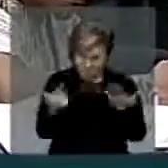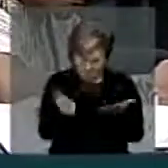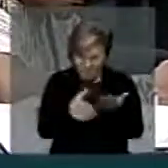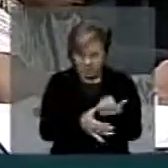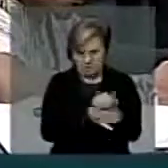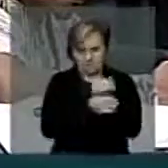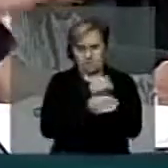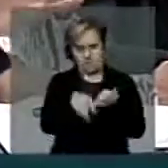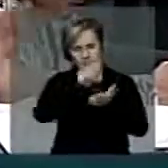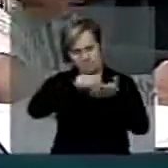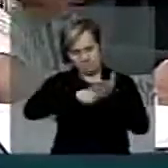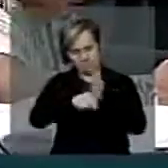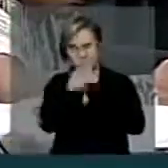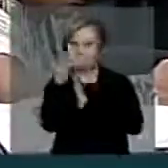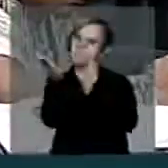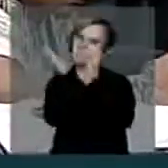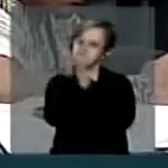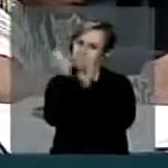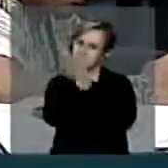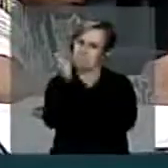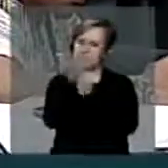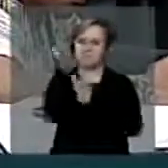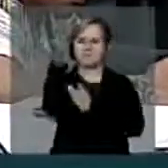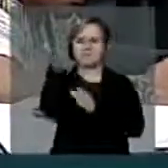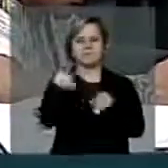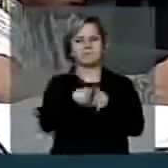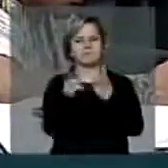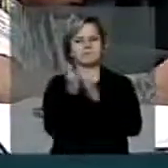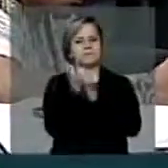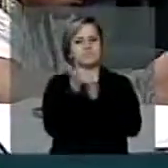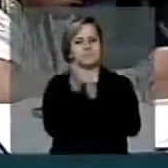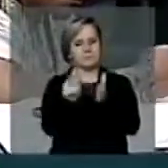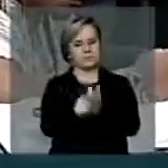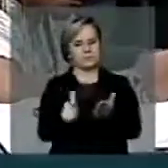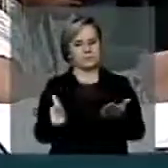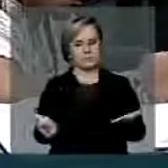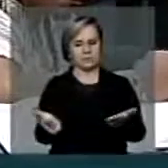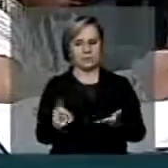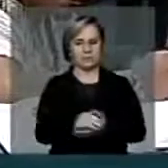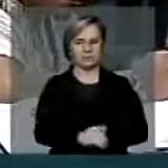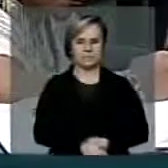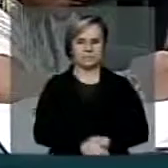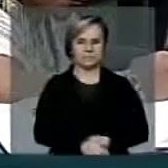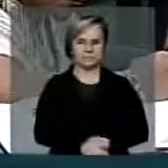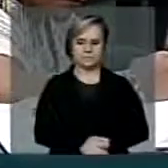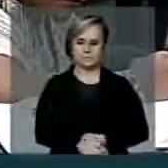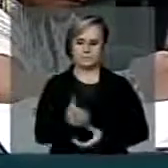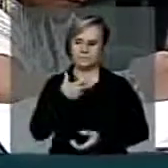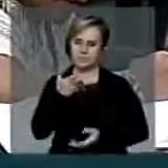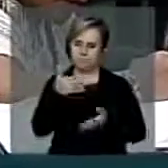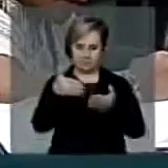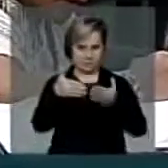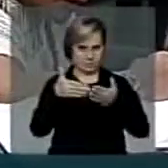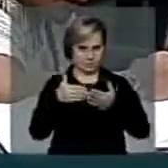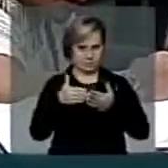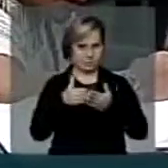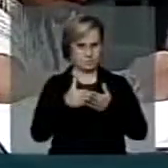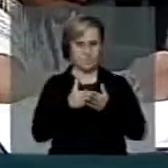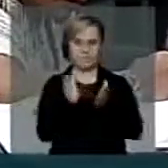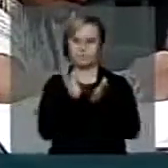garantiu esse espaço. Portanto, parabéns a você e parabéns ao jornal. Eu queria pedir, se for possível, aos